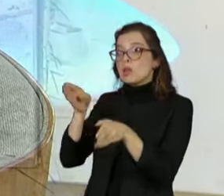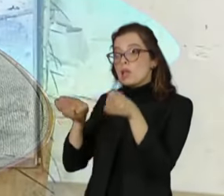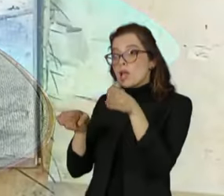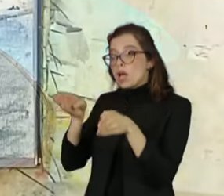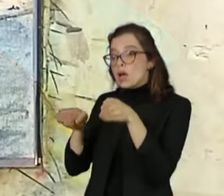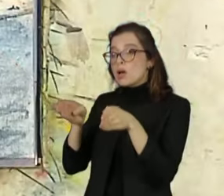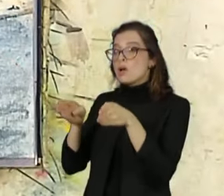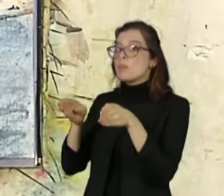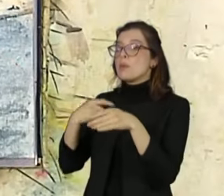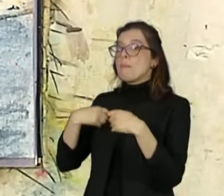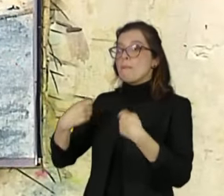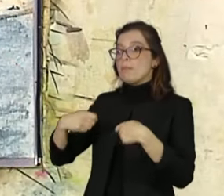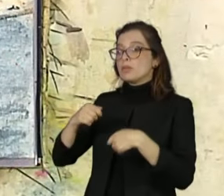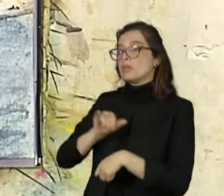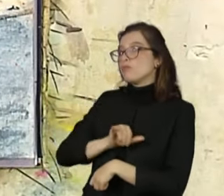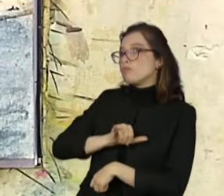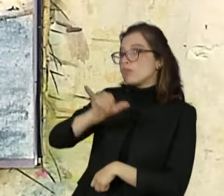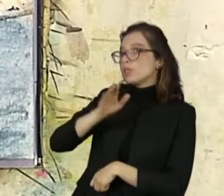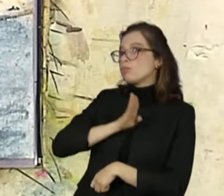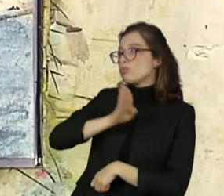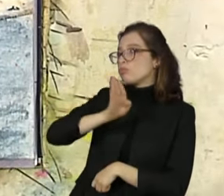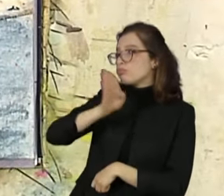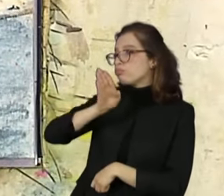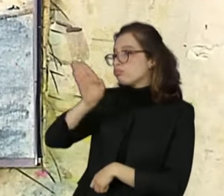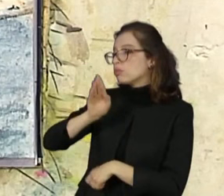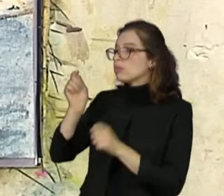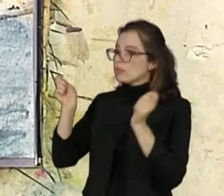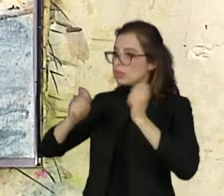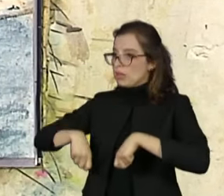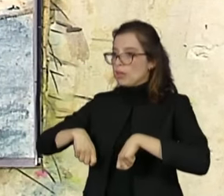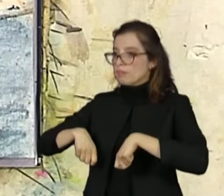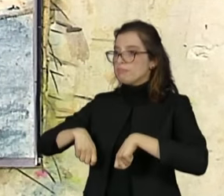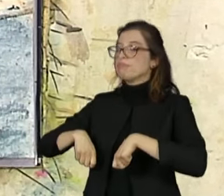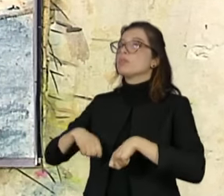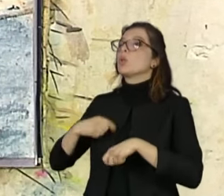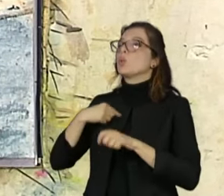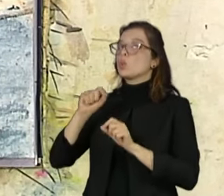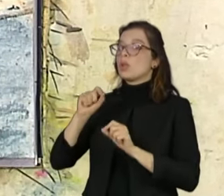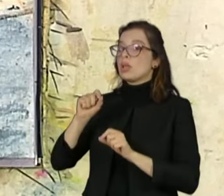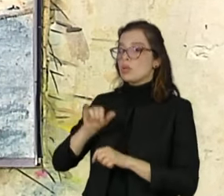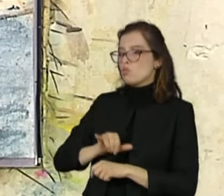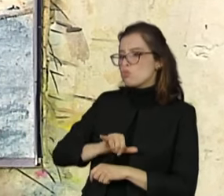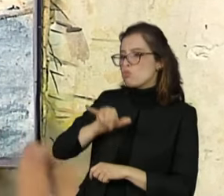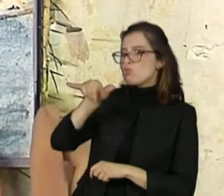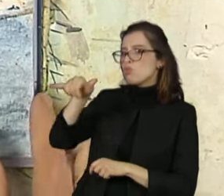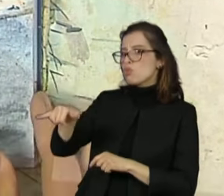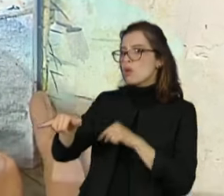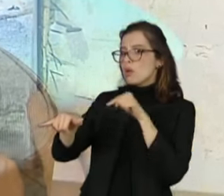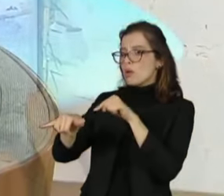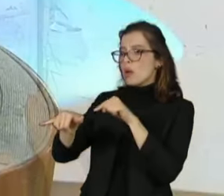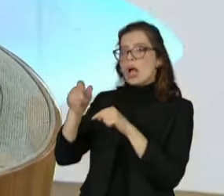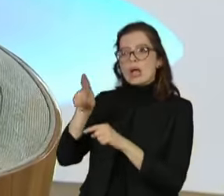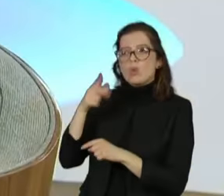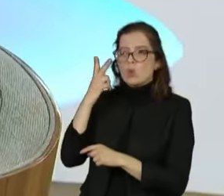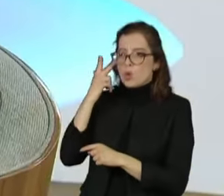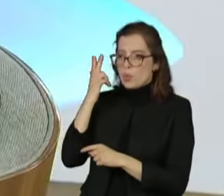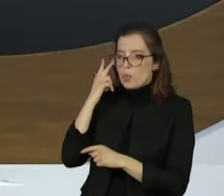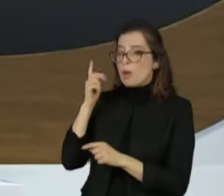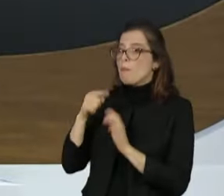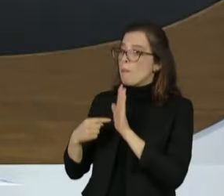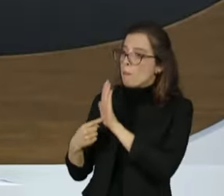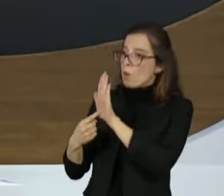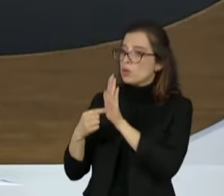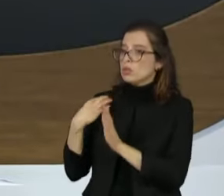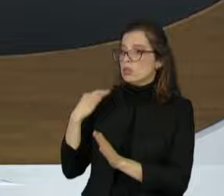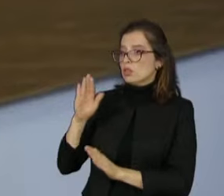mas sempre que possível vou continuar viajando com avião de carreira, porque é a forma que tenho também de mostrar que a nossa candidatura é diferente. Tá certo.